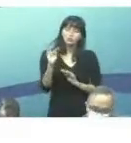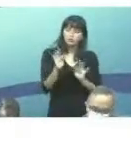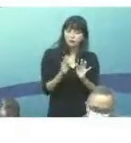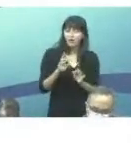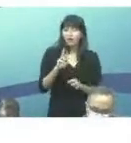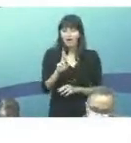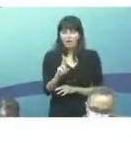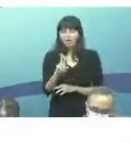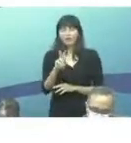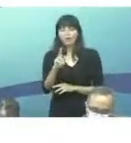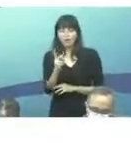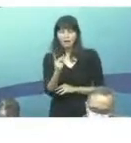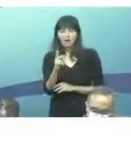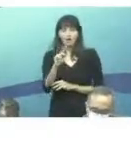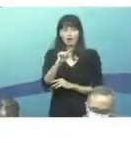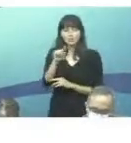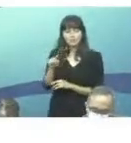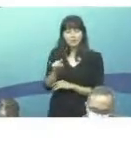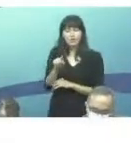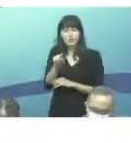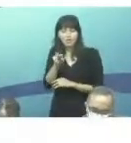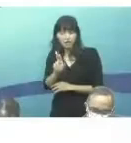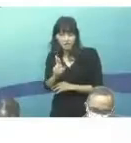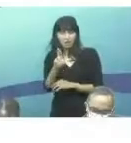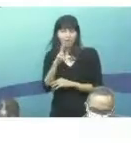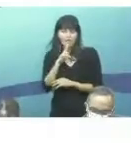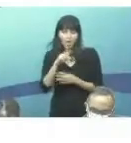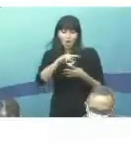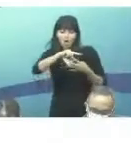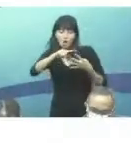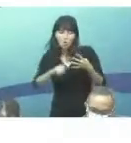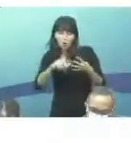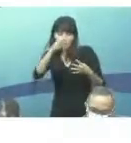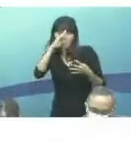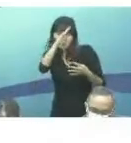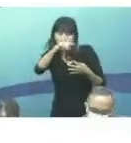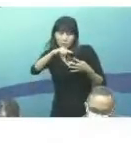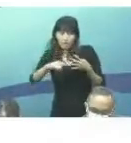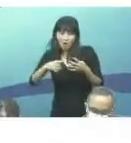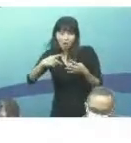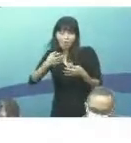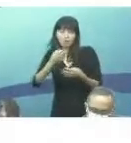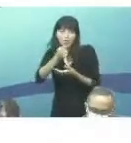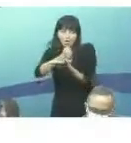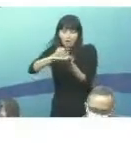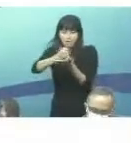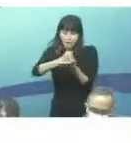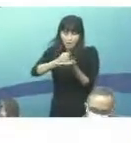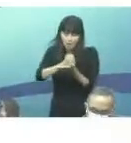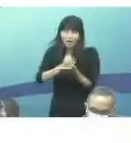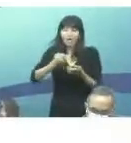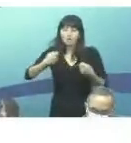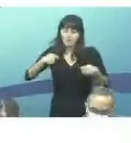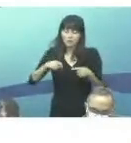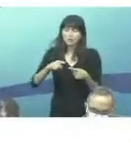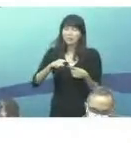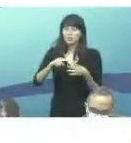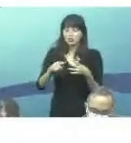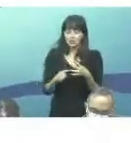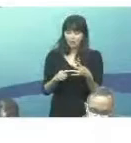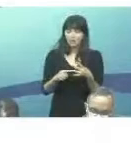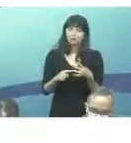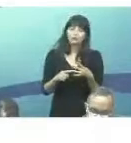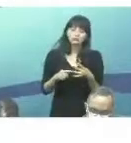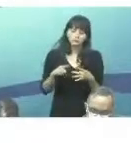RHZE, com tratamento com as quatro drogas principais, rifampicina, isoniazida, pirazinamida